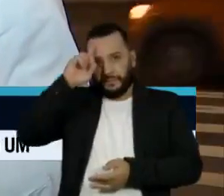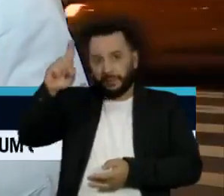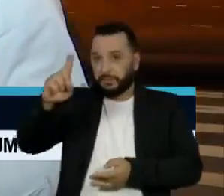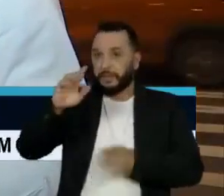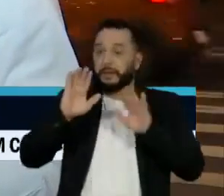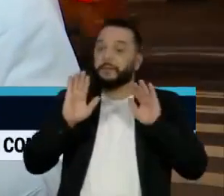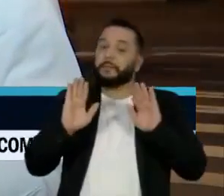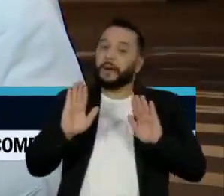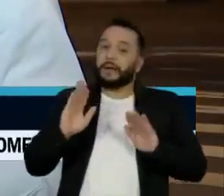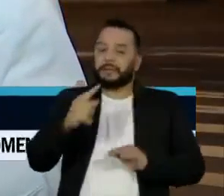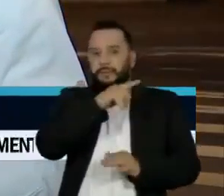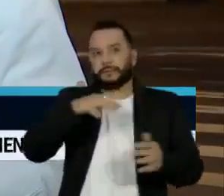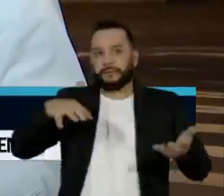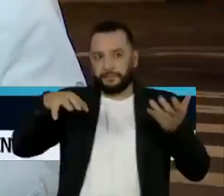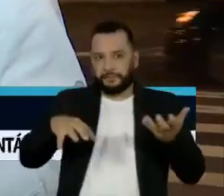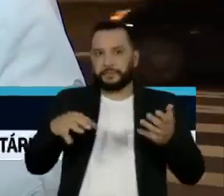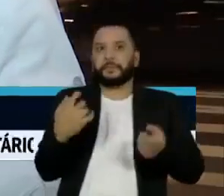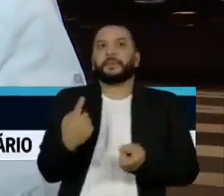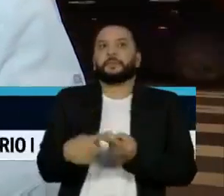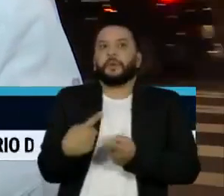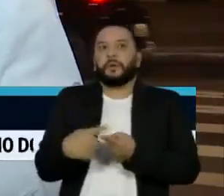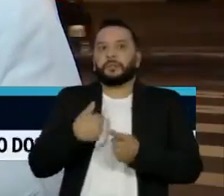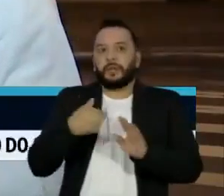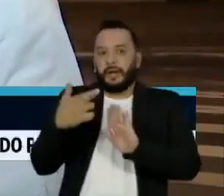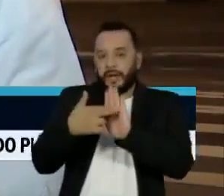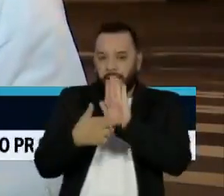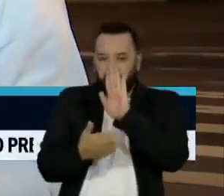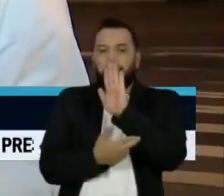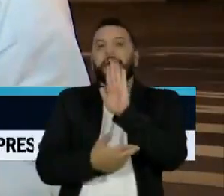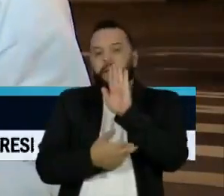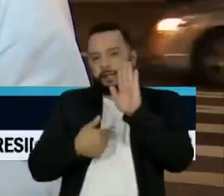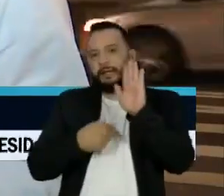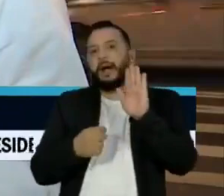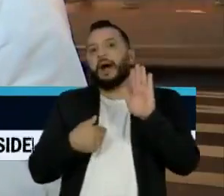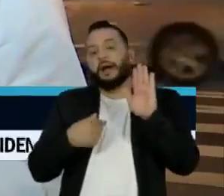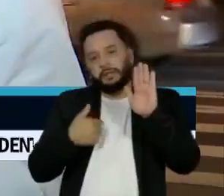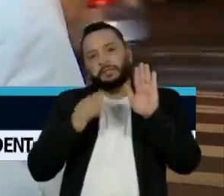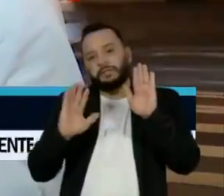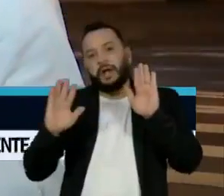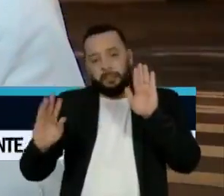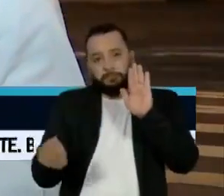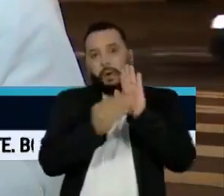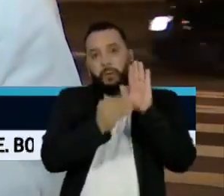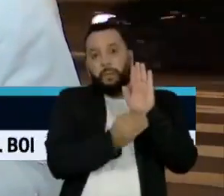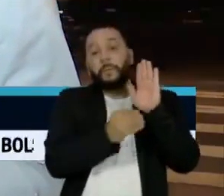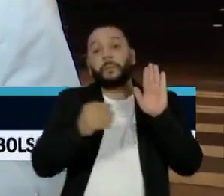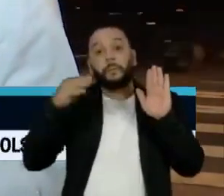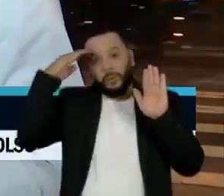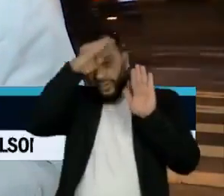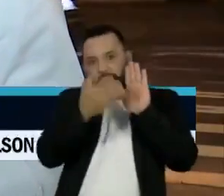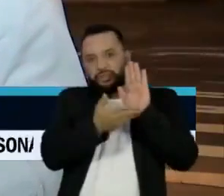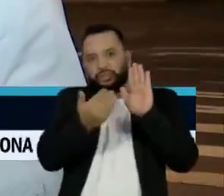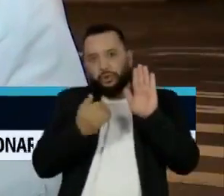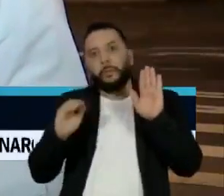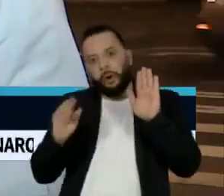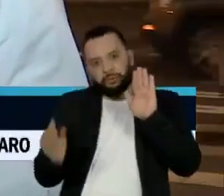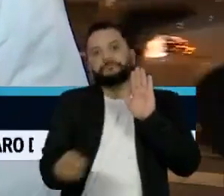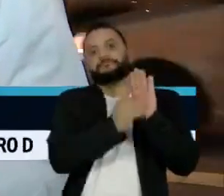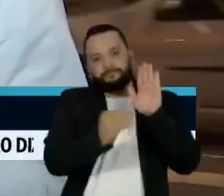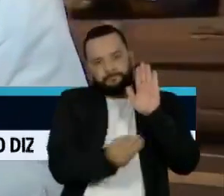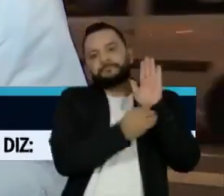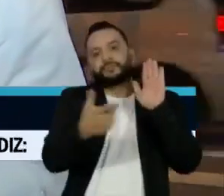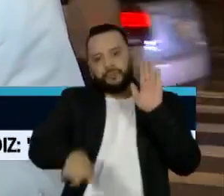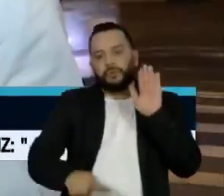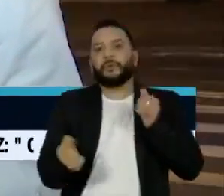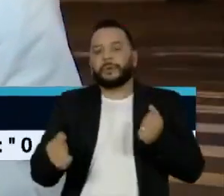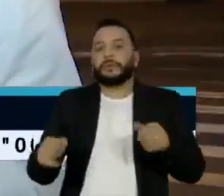mas o Congresso ainda pode restaurar algumas medidas que foram derrubadas pelo presidente Jair Bolsonaro. Uma delas é a que restringe a